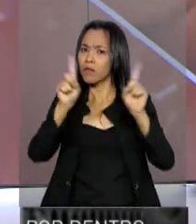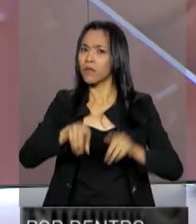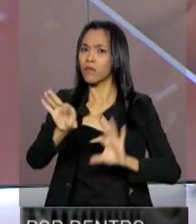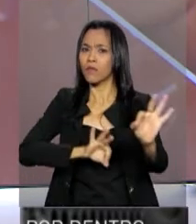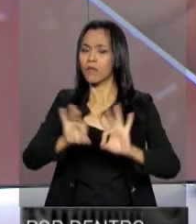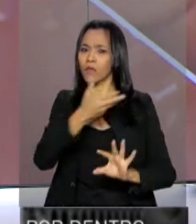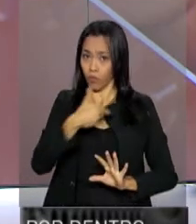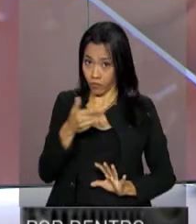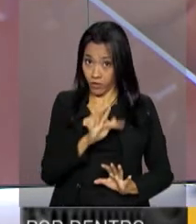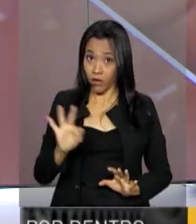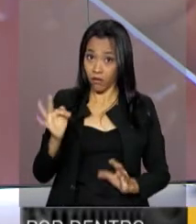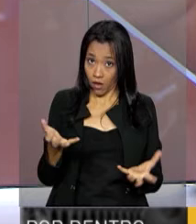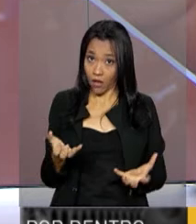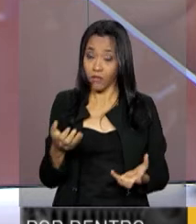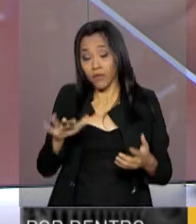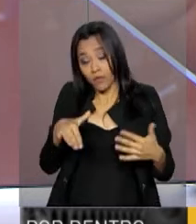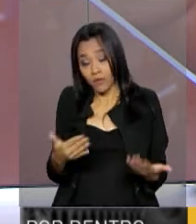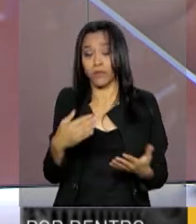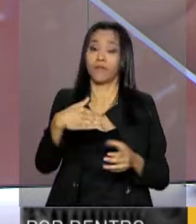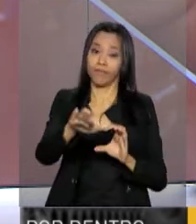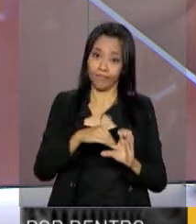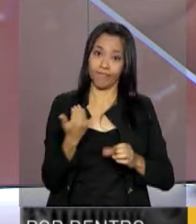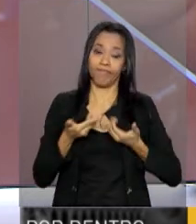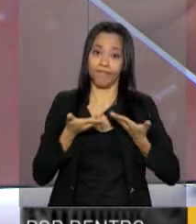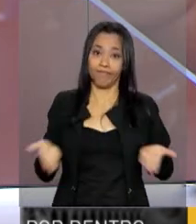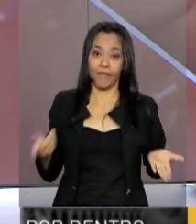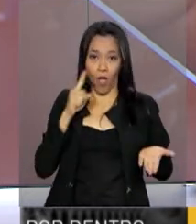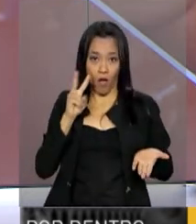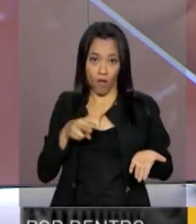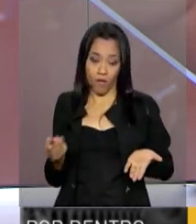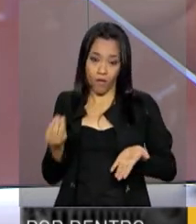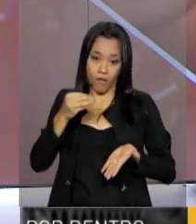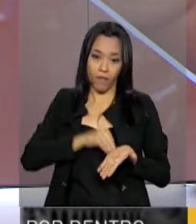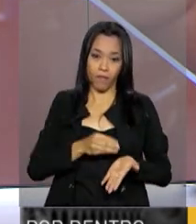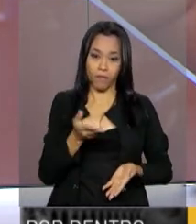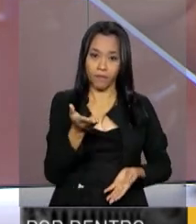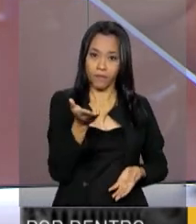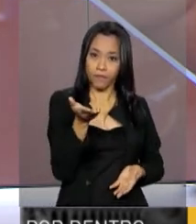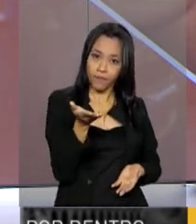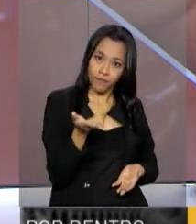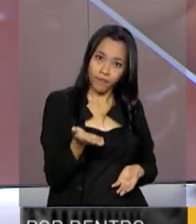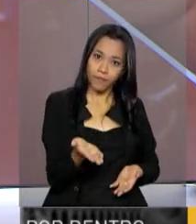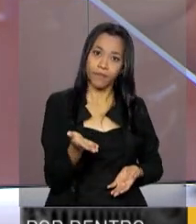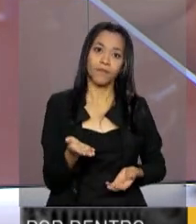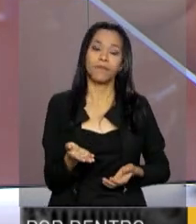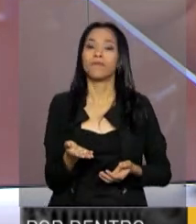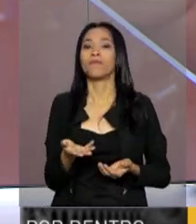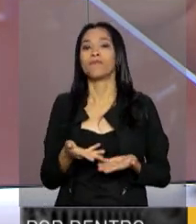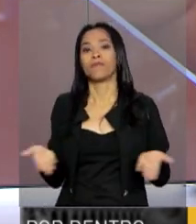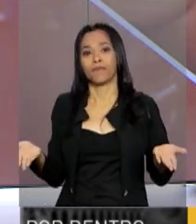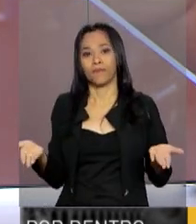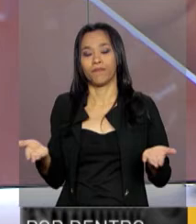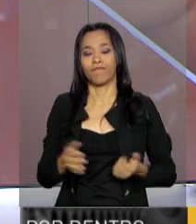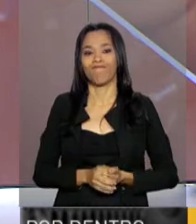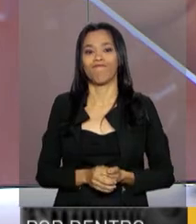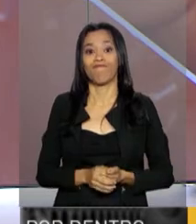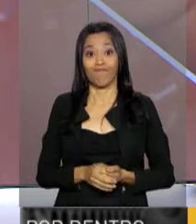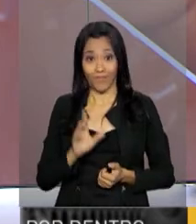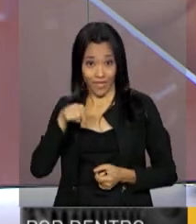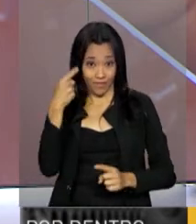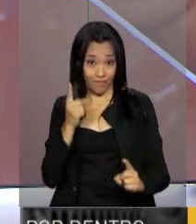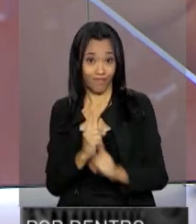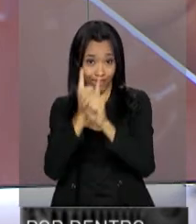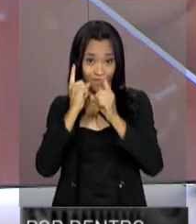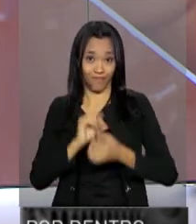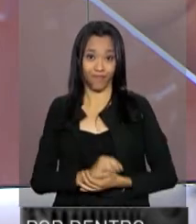ou ação do Governo Federal? Então escreva para a gente, anote aí, por dentro do governo, arroba presidencia.gov.br. Até